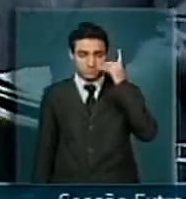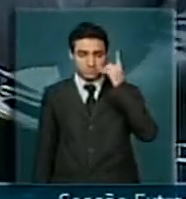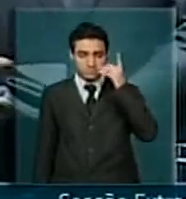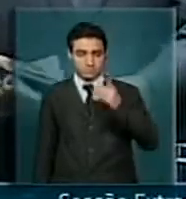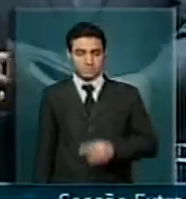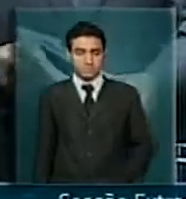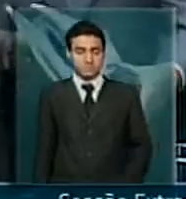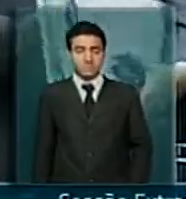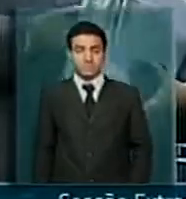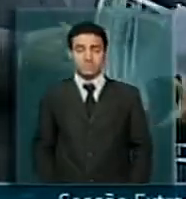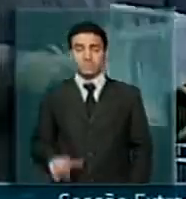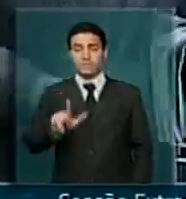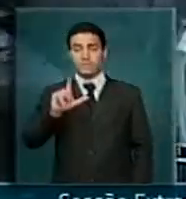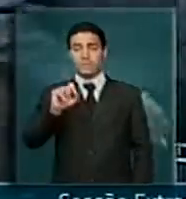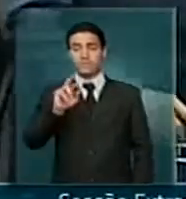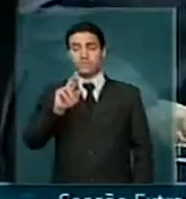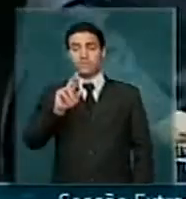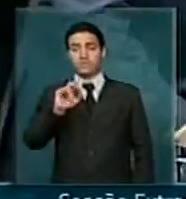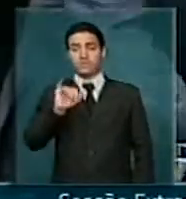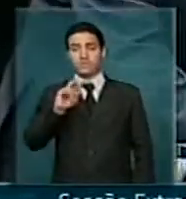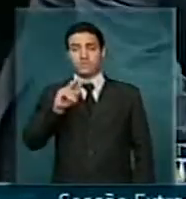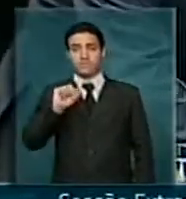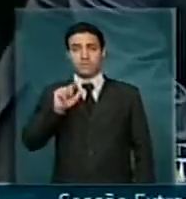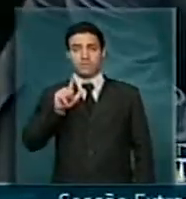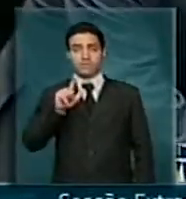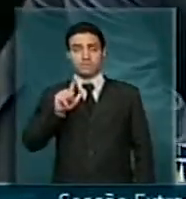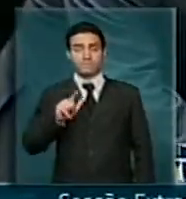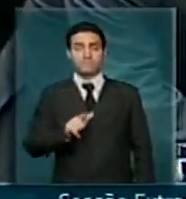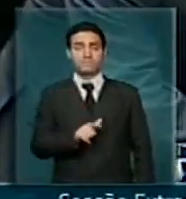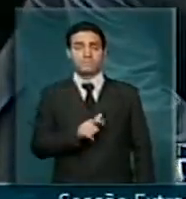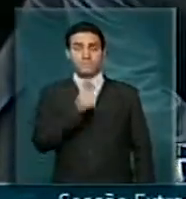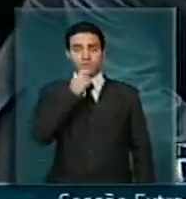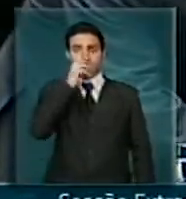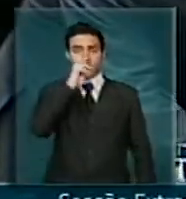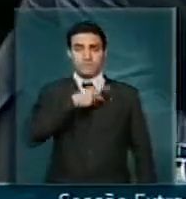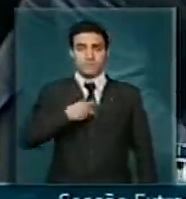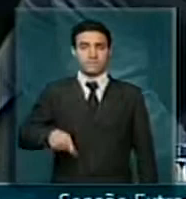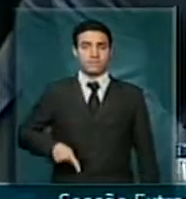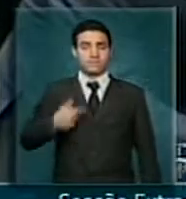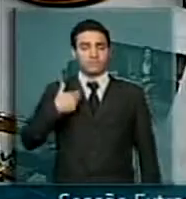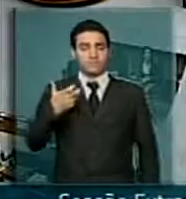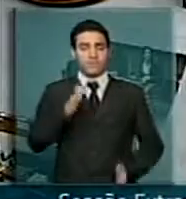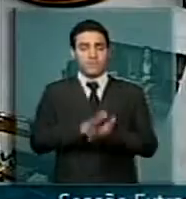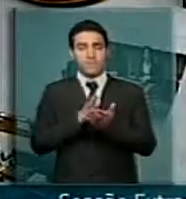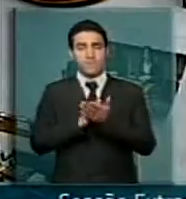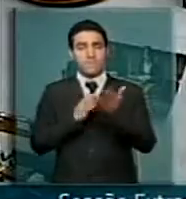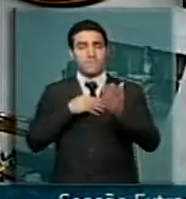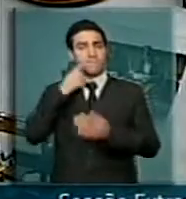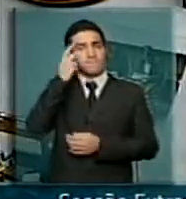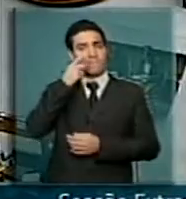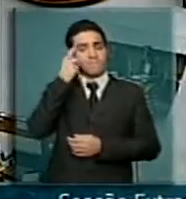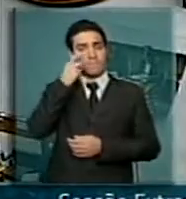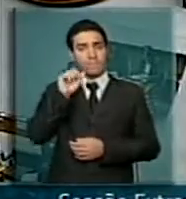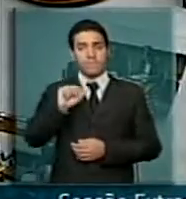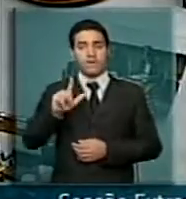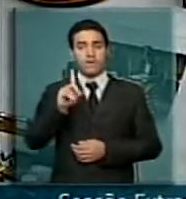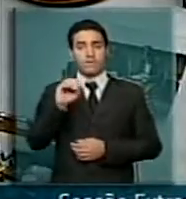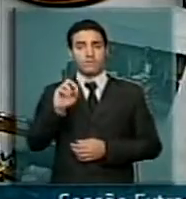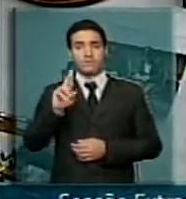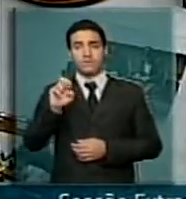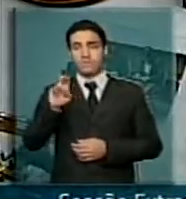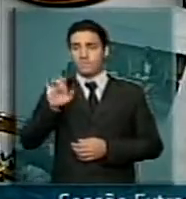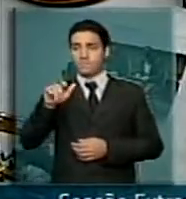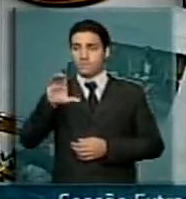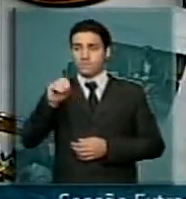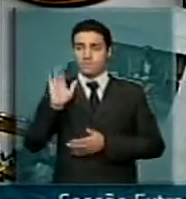Deputado Lourival Mena. Senhor presidente, eu quero parabenizar o deputado Aldo Rebelo